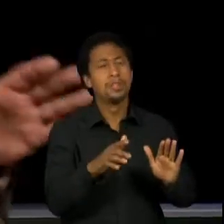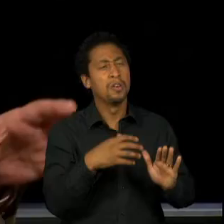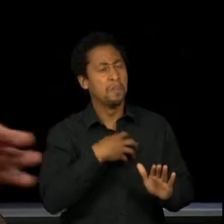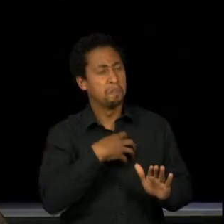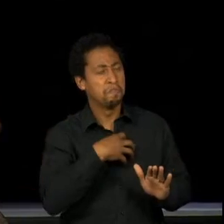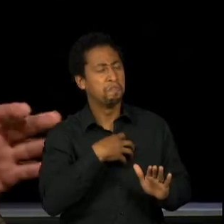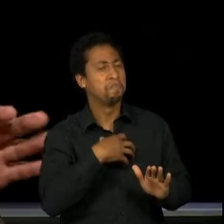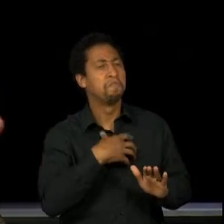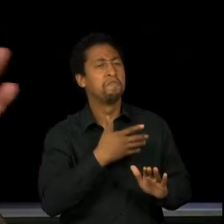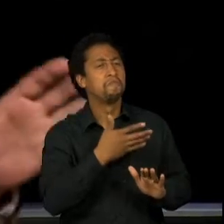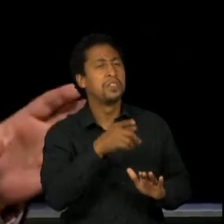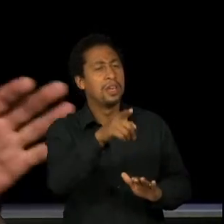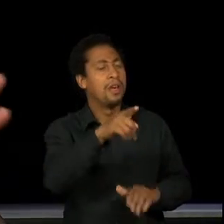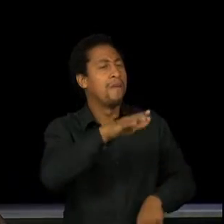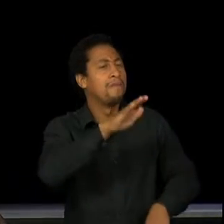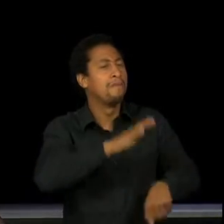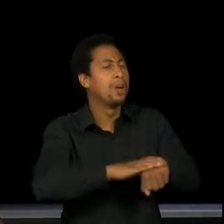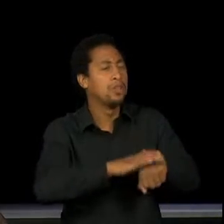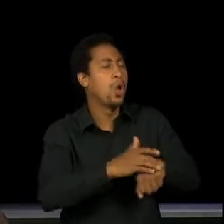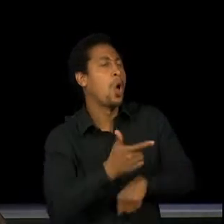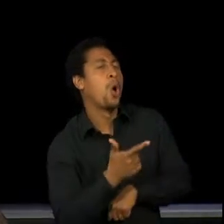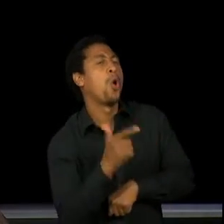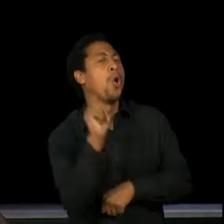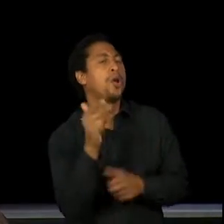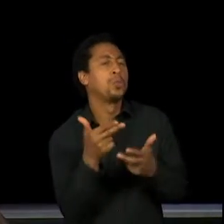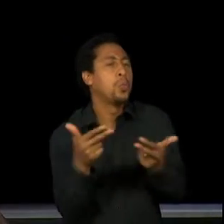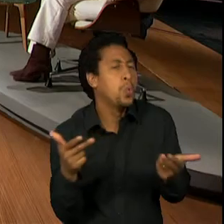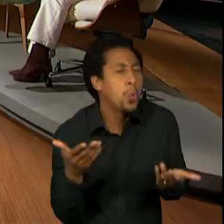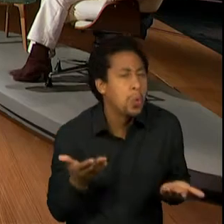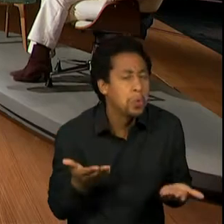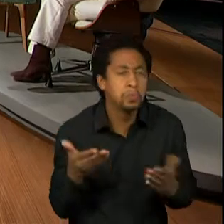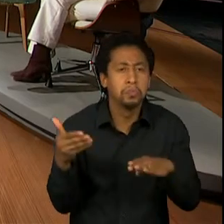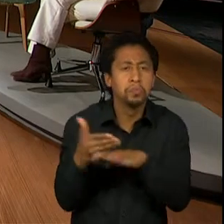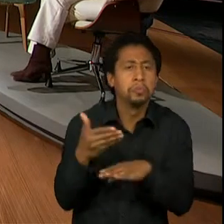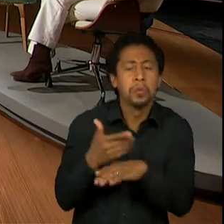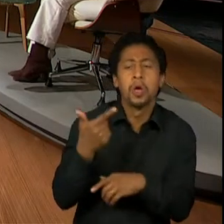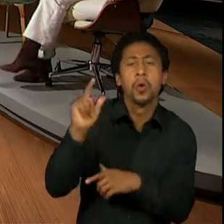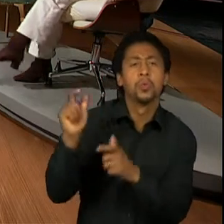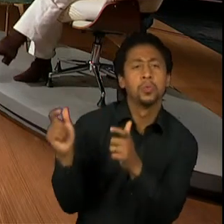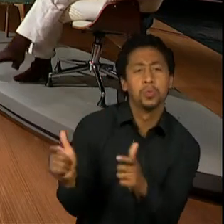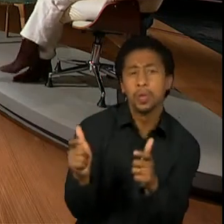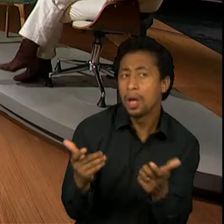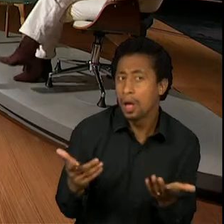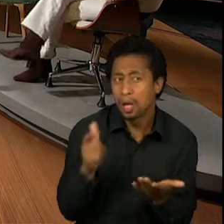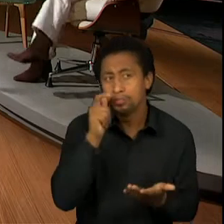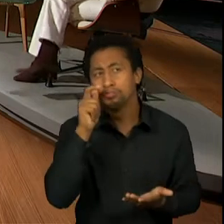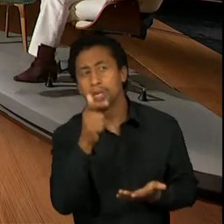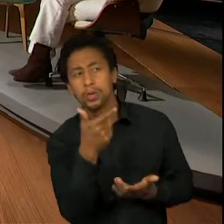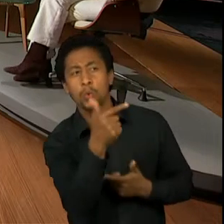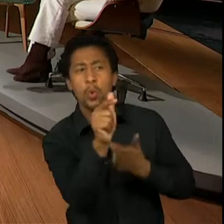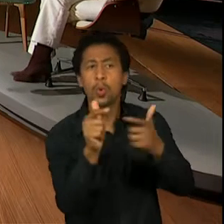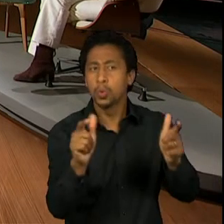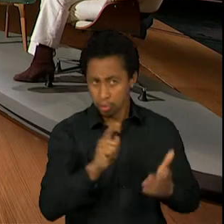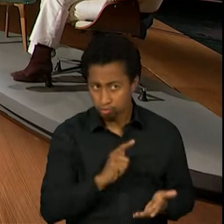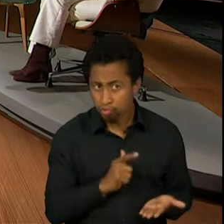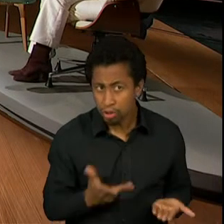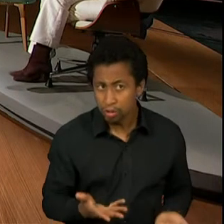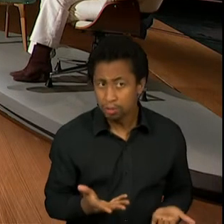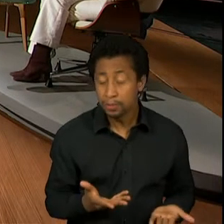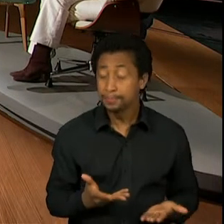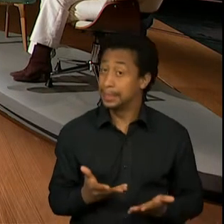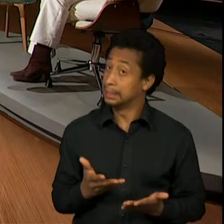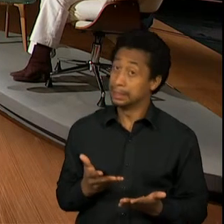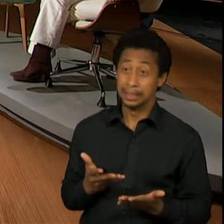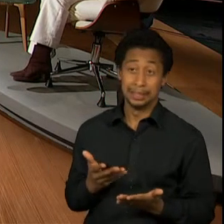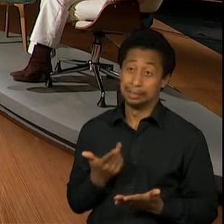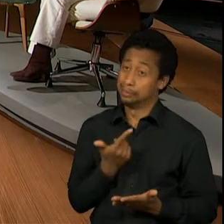outros interesses? Você frequentava outros lugares? Como é que era? Não, isso eu não tinha. Eu